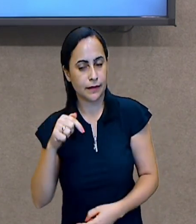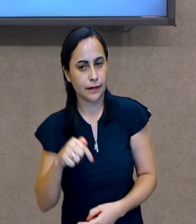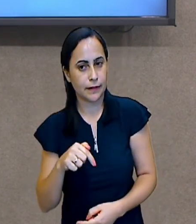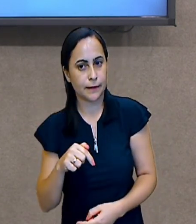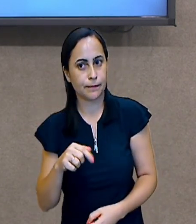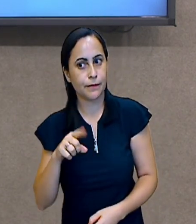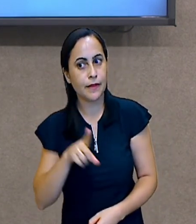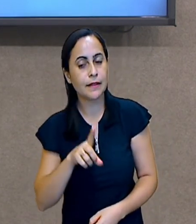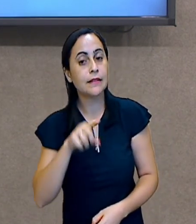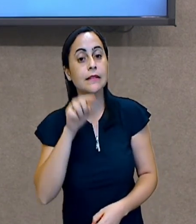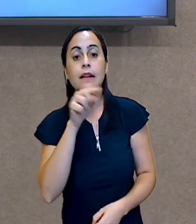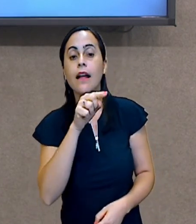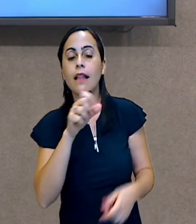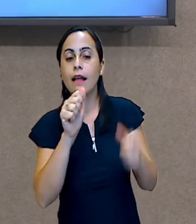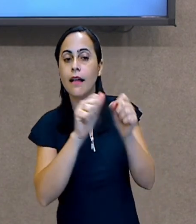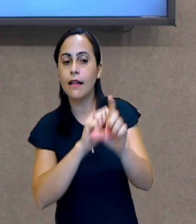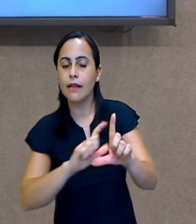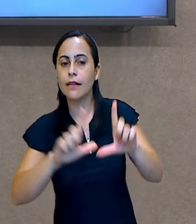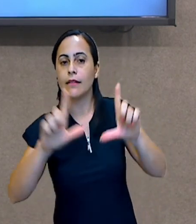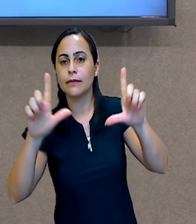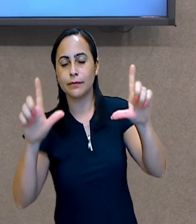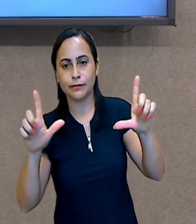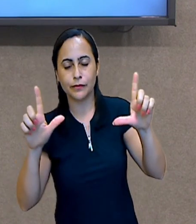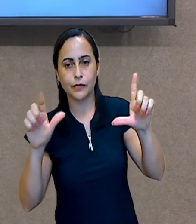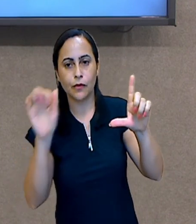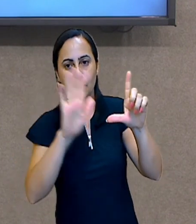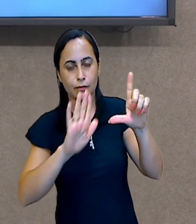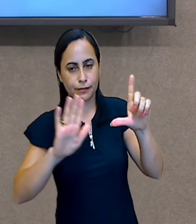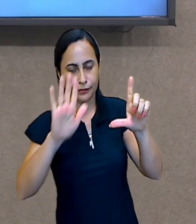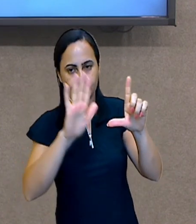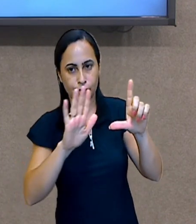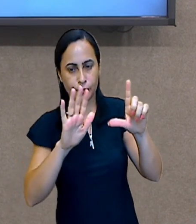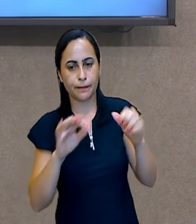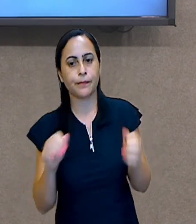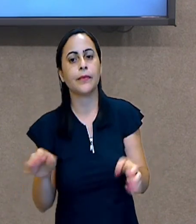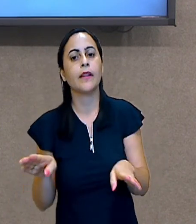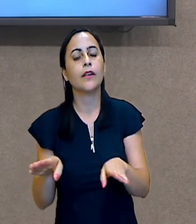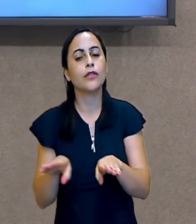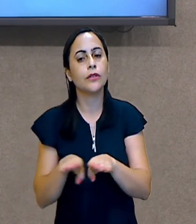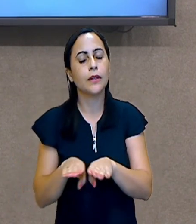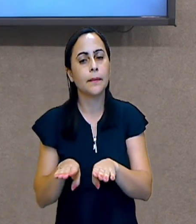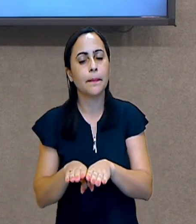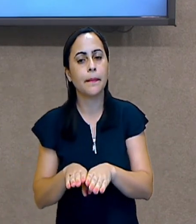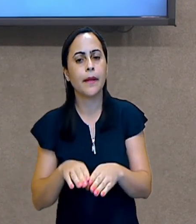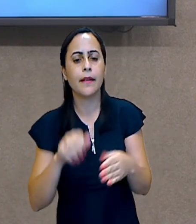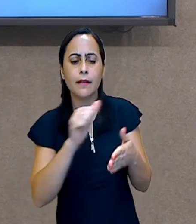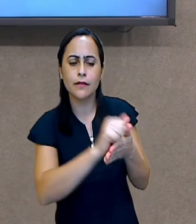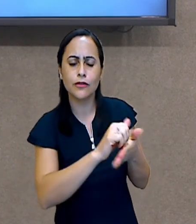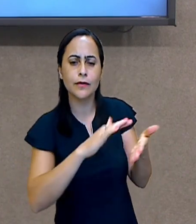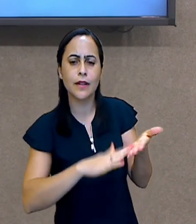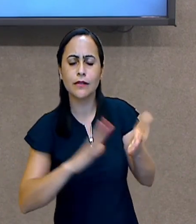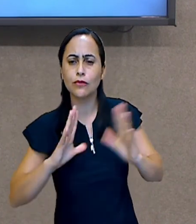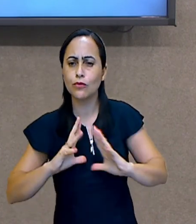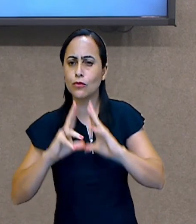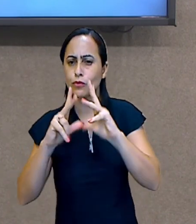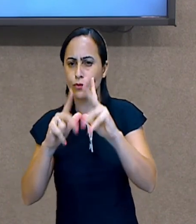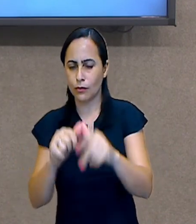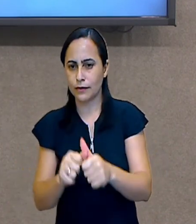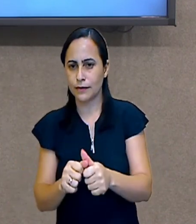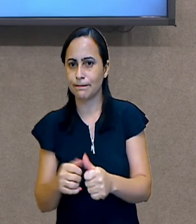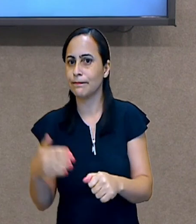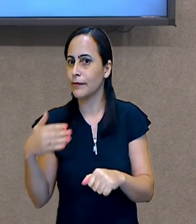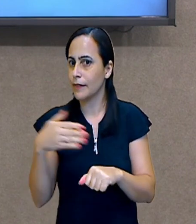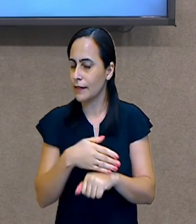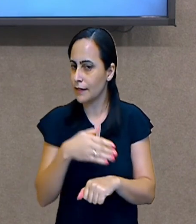SMEDGV. Também, todas essas atividades também estão lá na nossa plataforma. E para acessar nossas